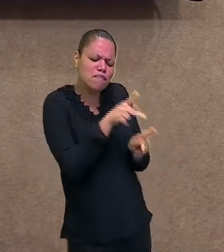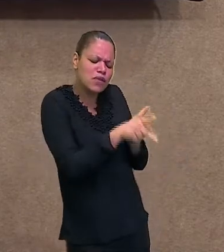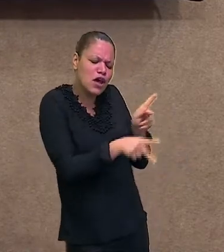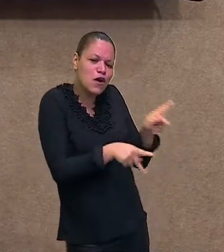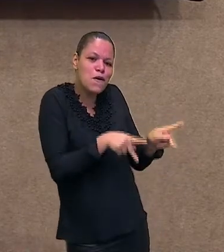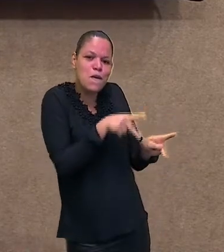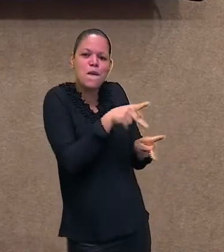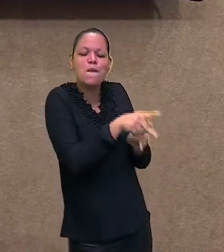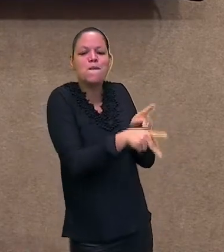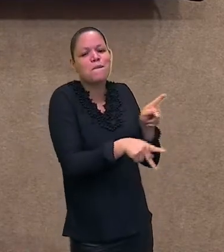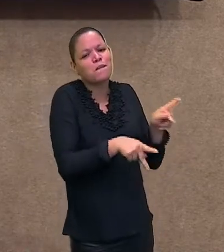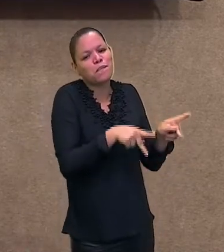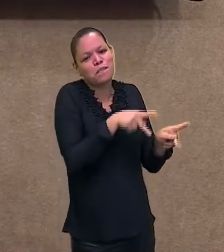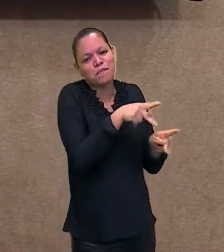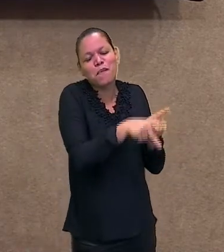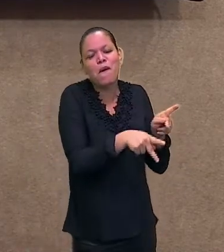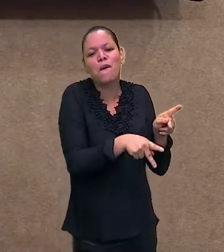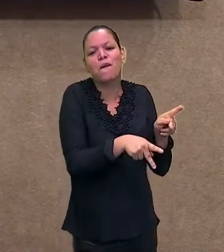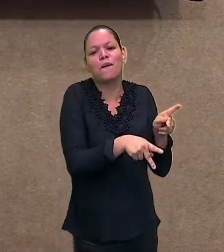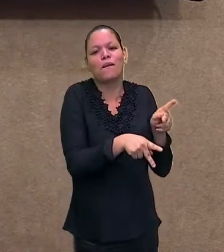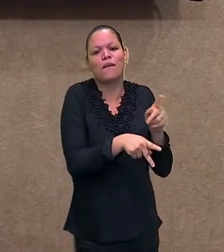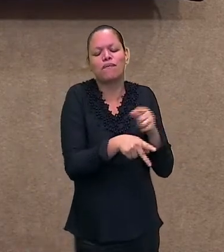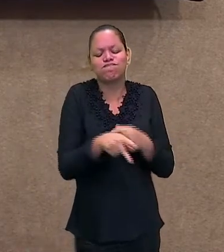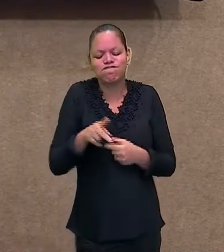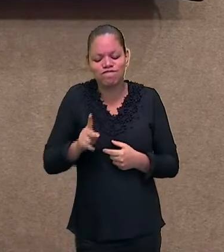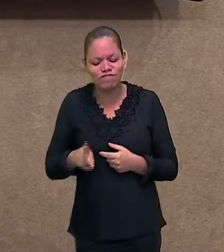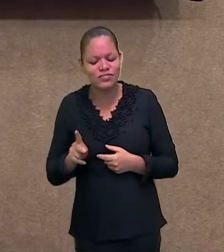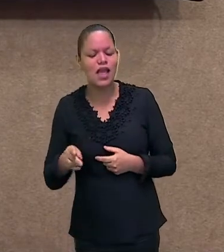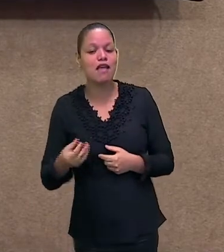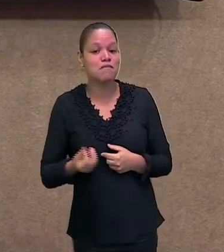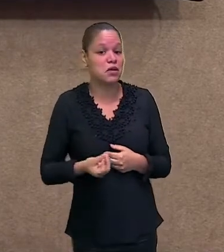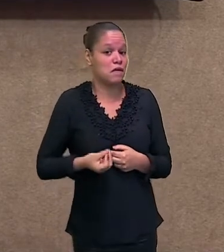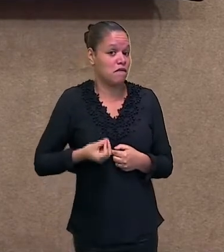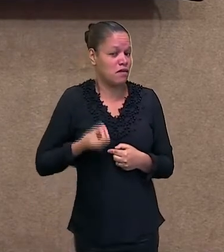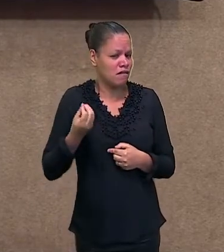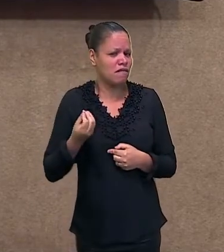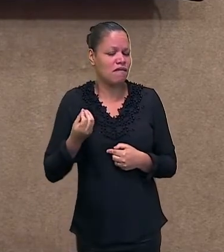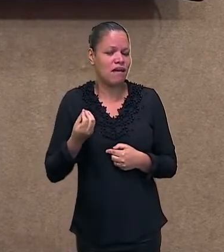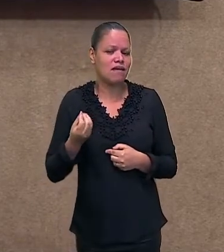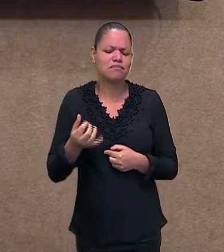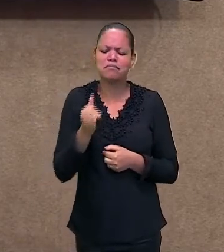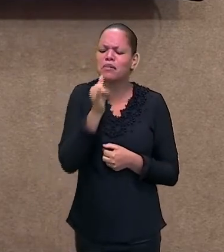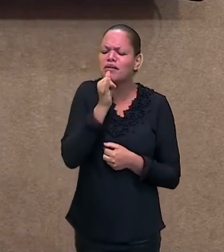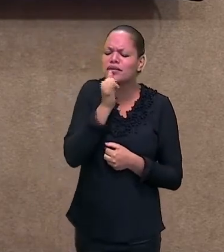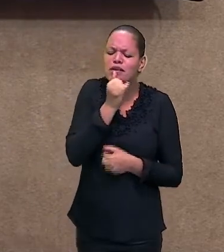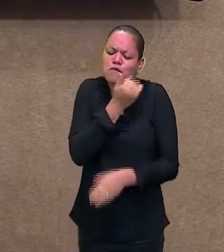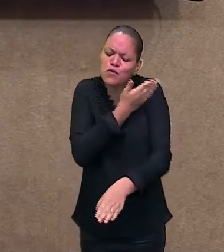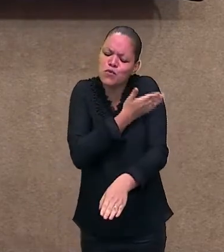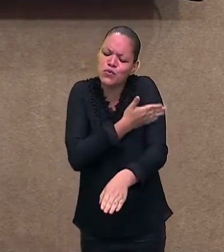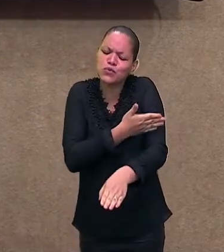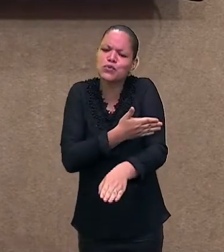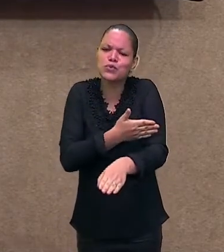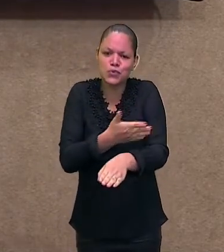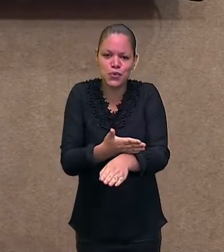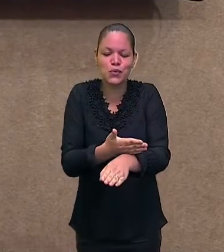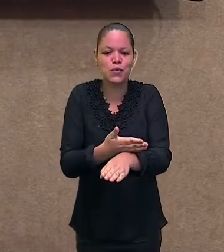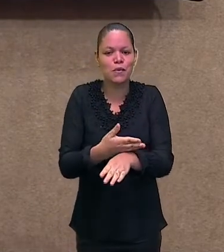número mais ou menos de 600 indígenas. E não tem só aqui pertinho de nós, não. Eles têm,